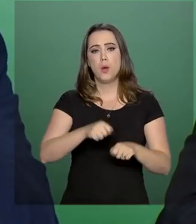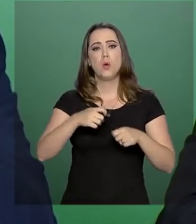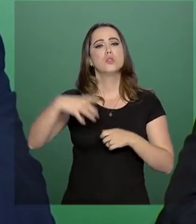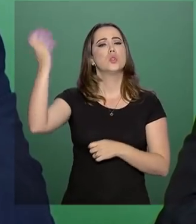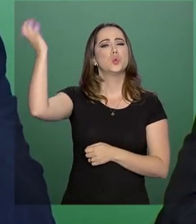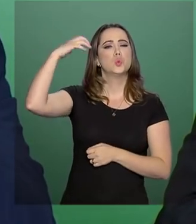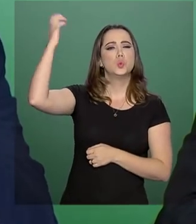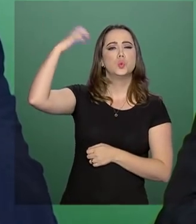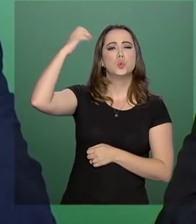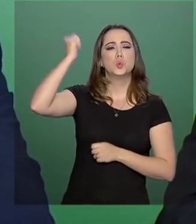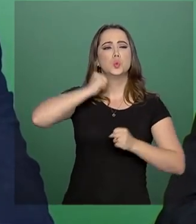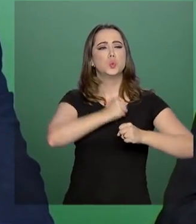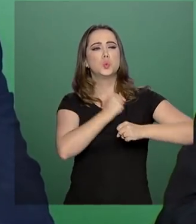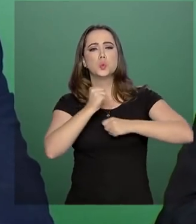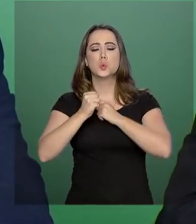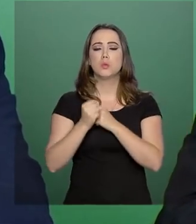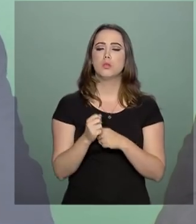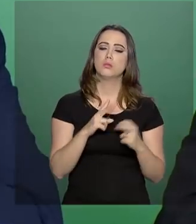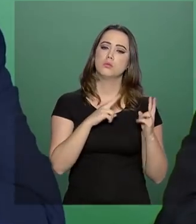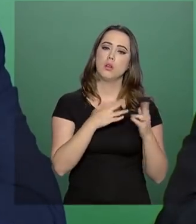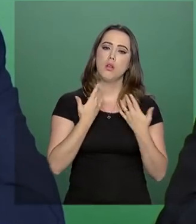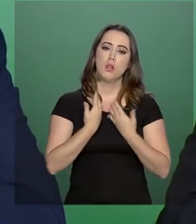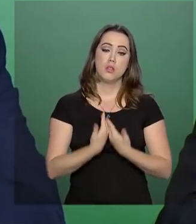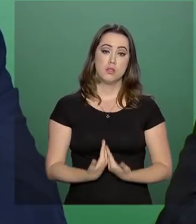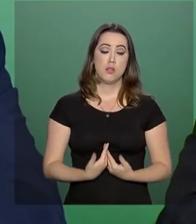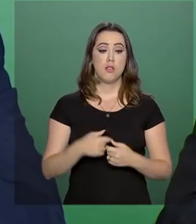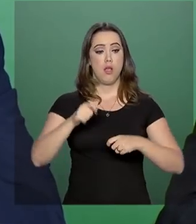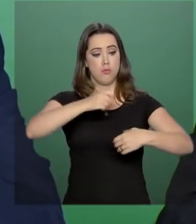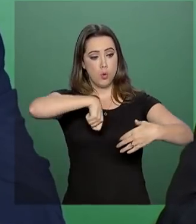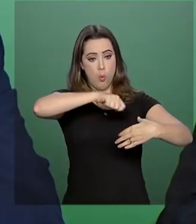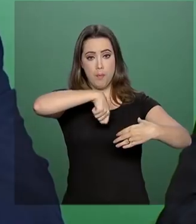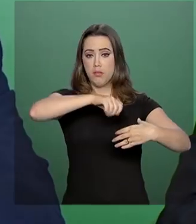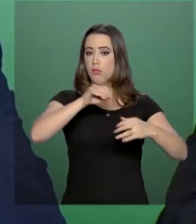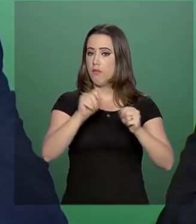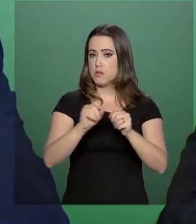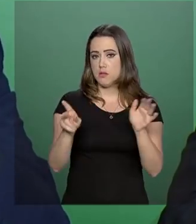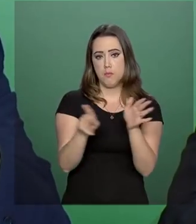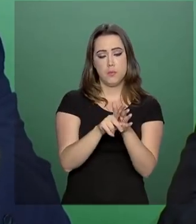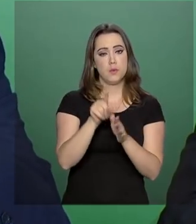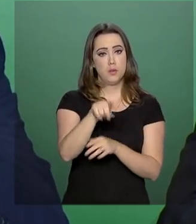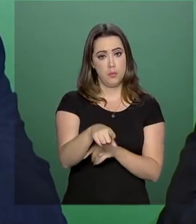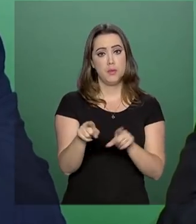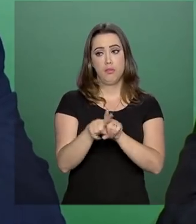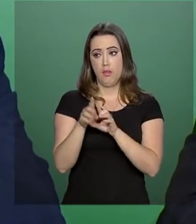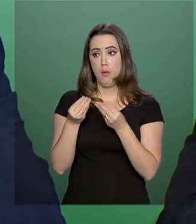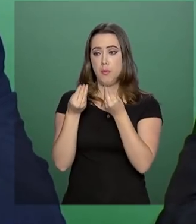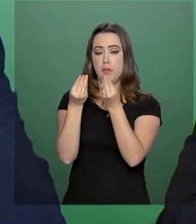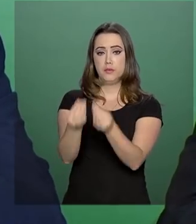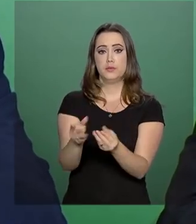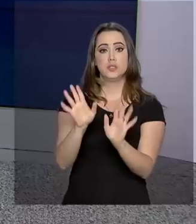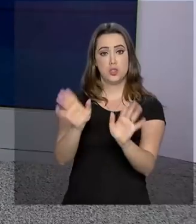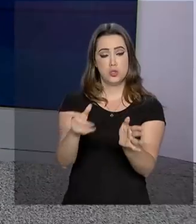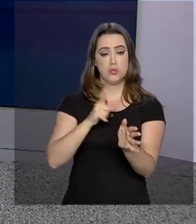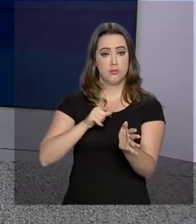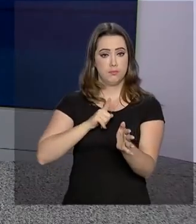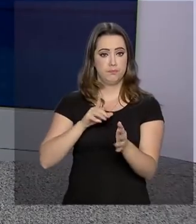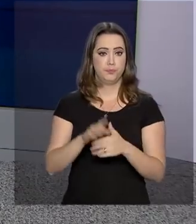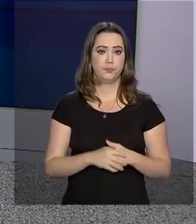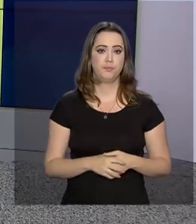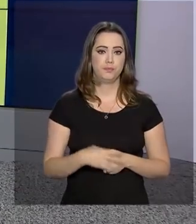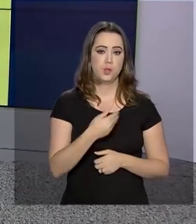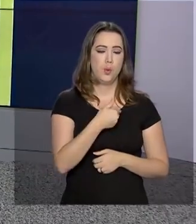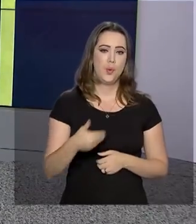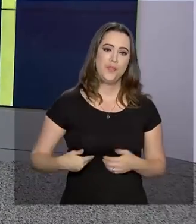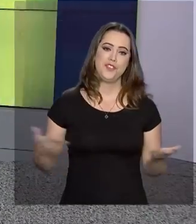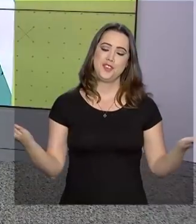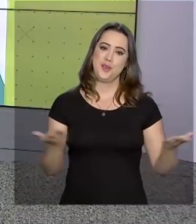banho, possa descansar, possa preparar sua refeição e também incluir isso nas concessões existentes. O